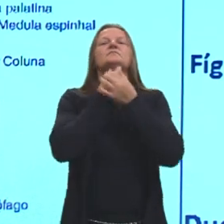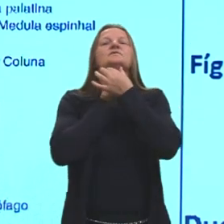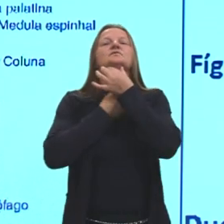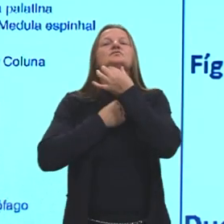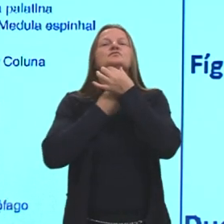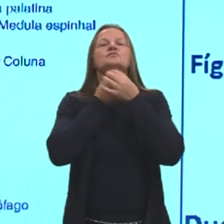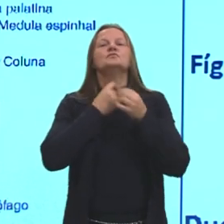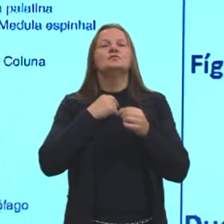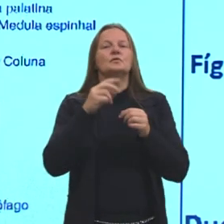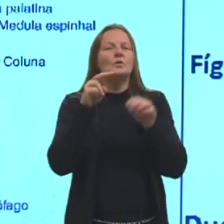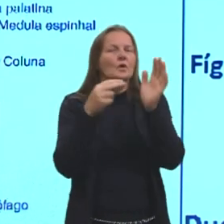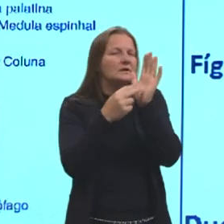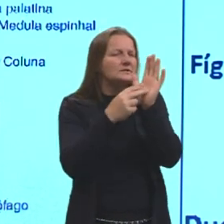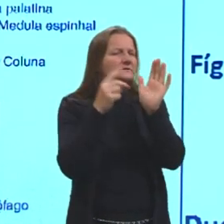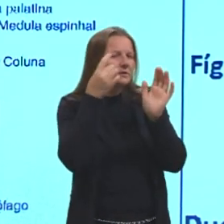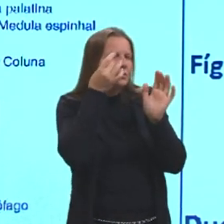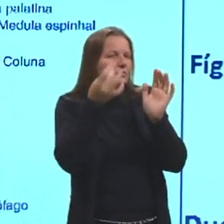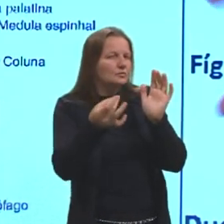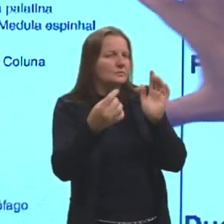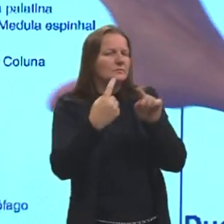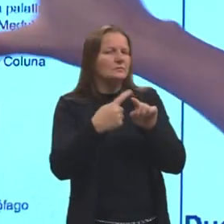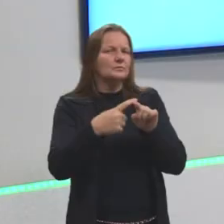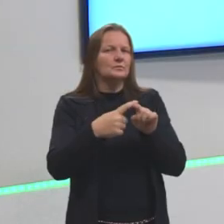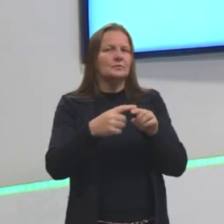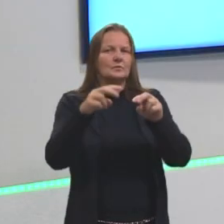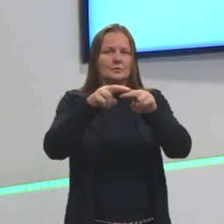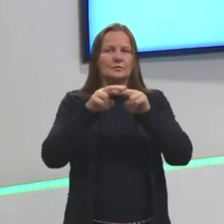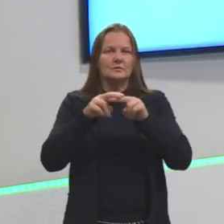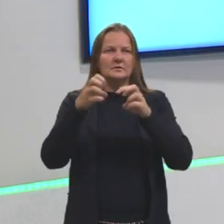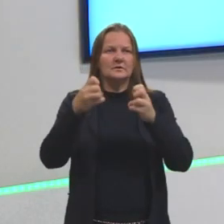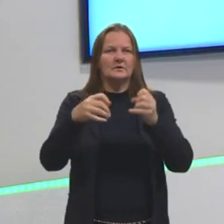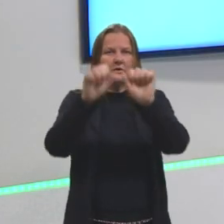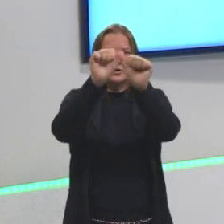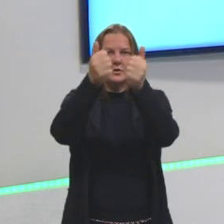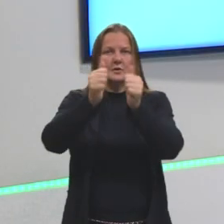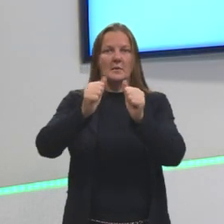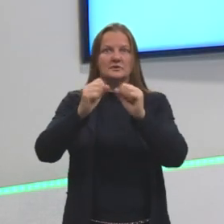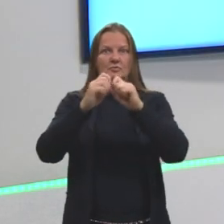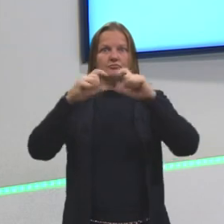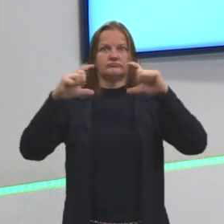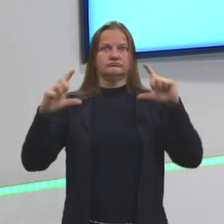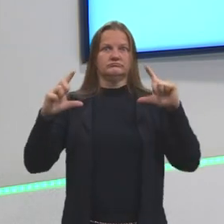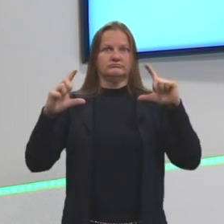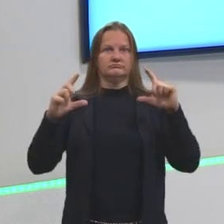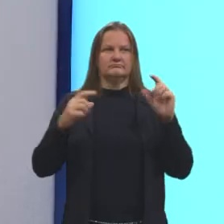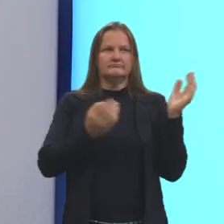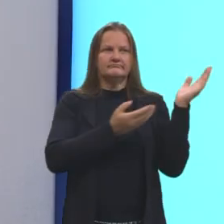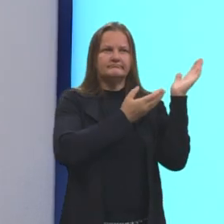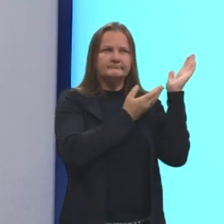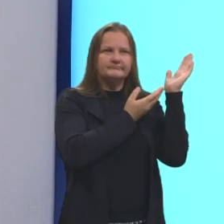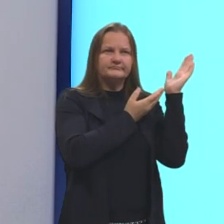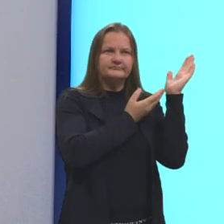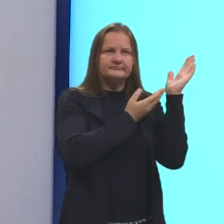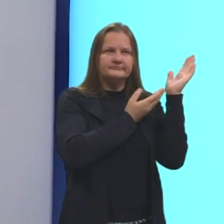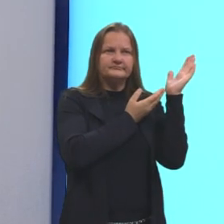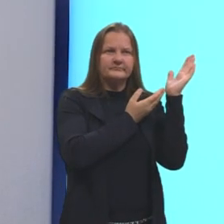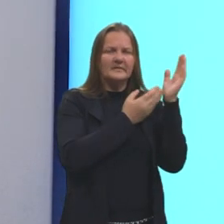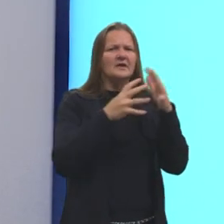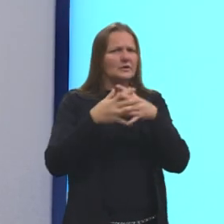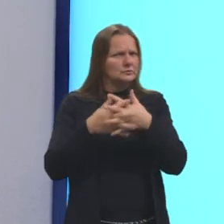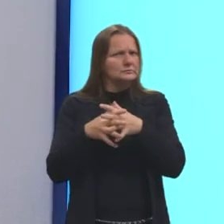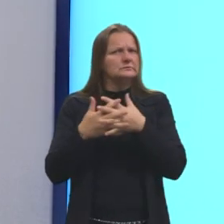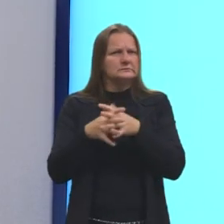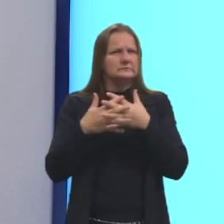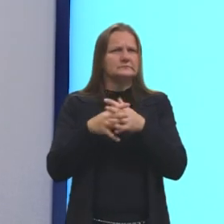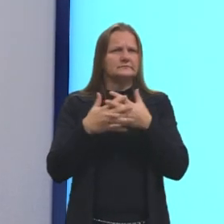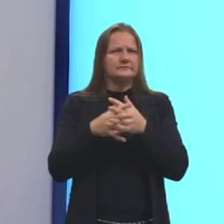eu queria chamar a atenção de vocês. Por isso, eu coloquei aqui uma imagem ampliada dessa região. Tá? Que muitas pessoas confundem